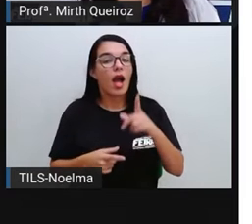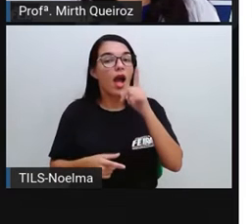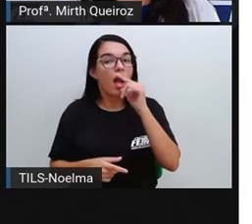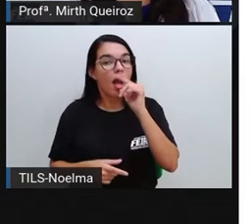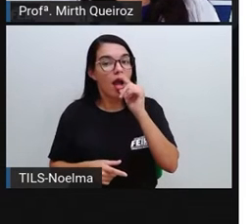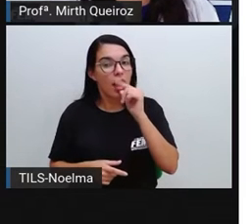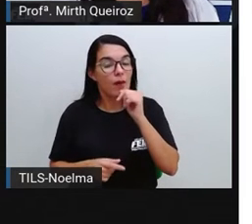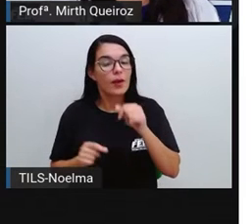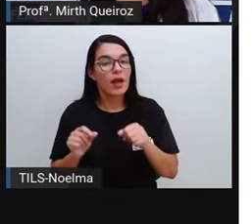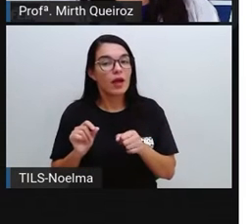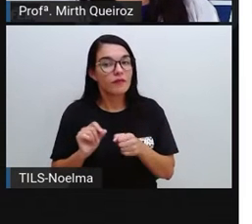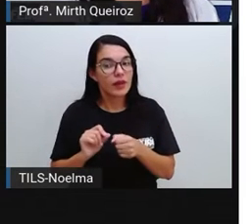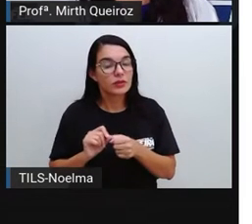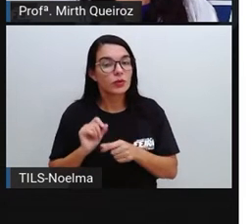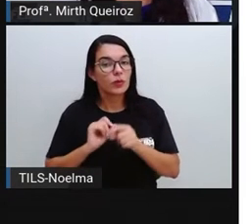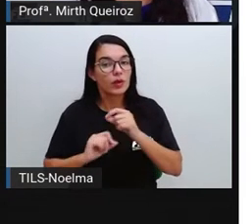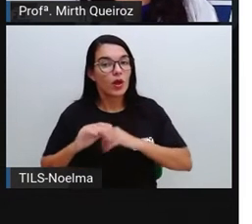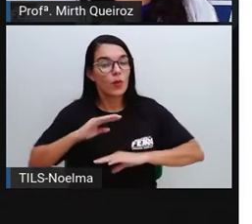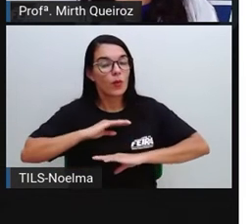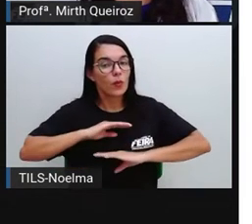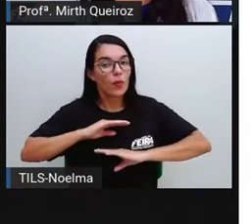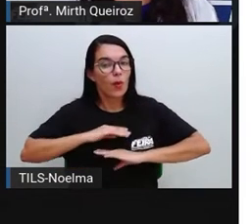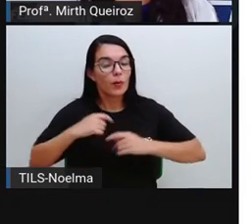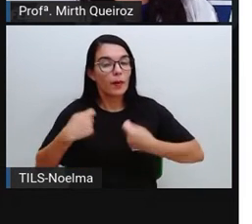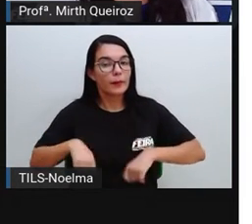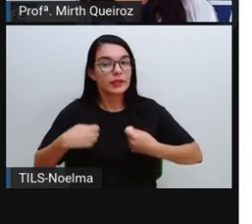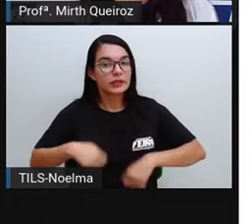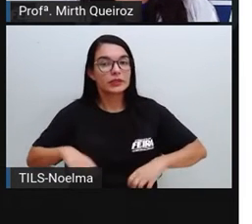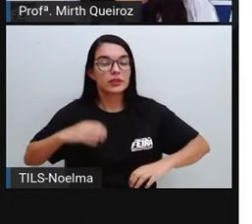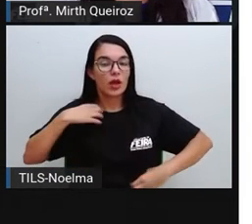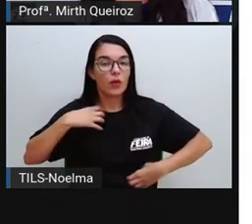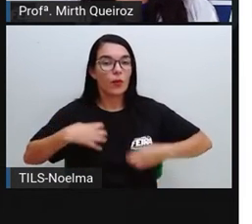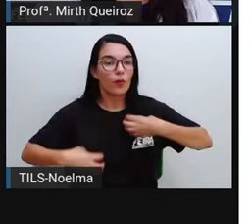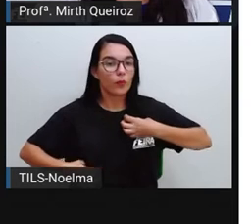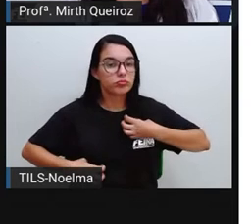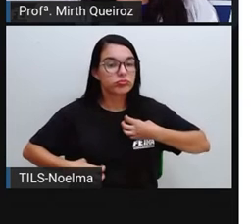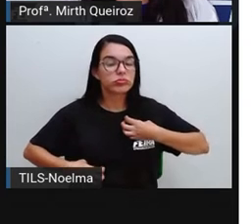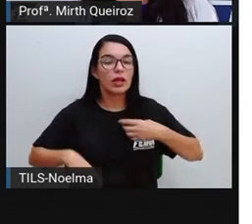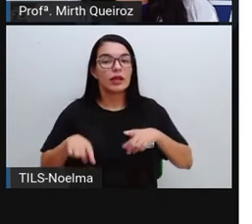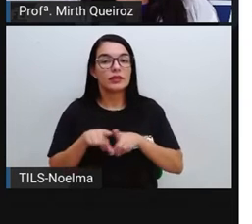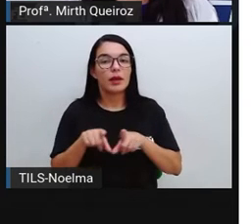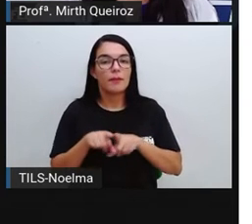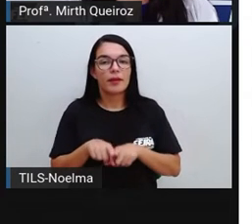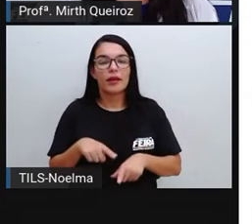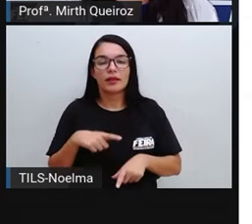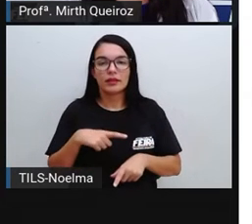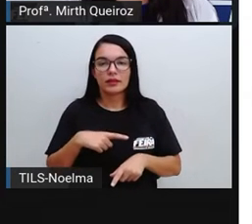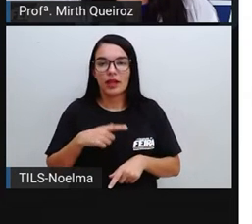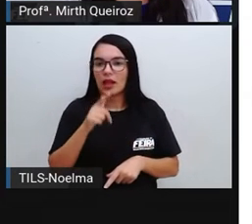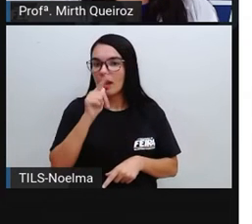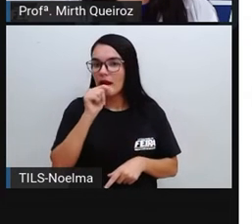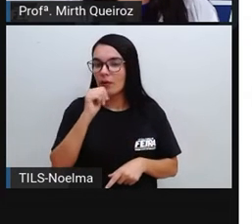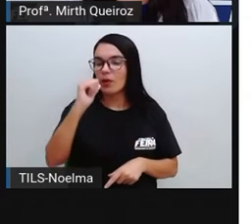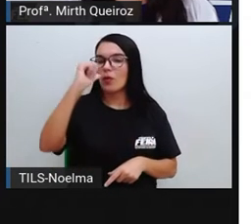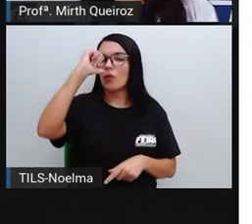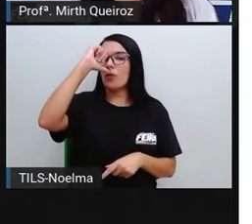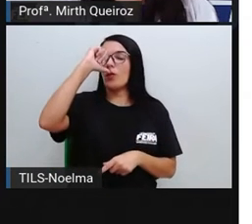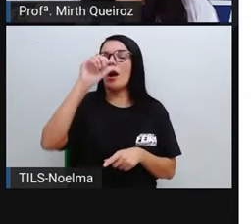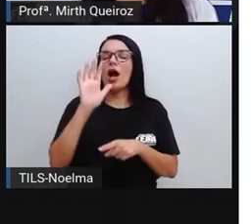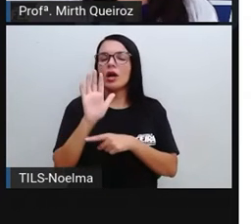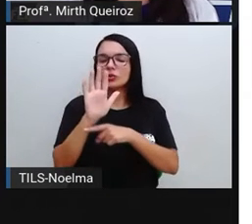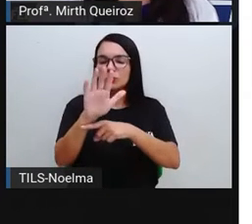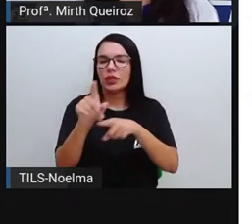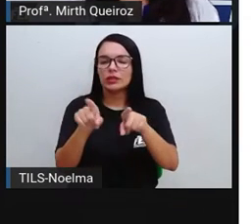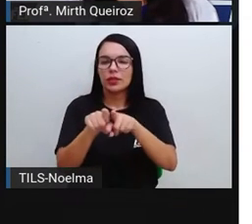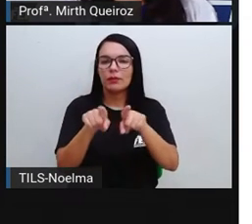parte, né? De várias reações químicas Que acontecem no nosso organismo Além de hidratar o nosso corpo Ela ajuda